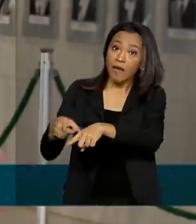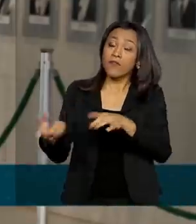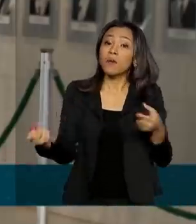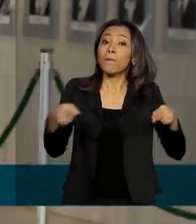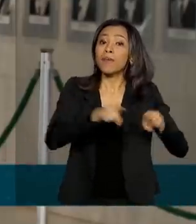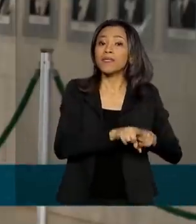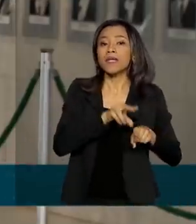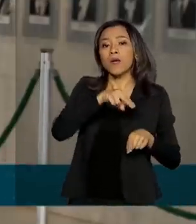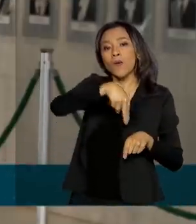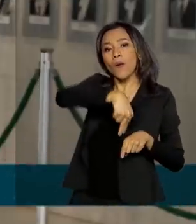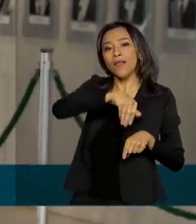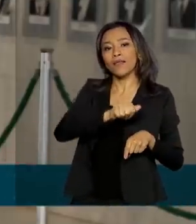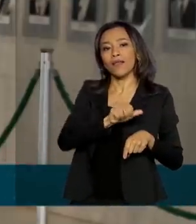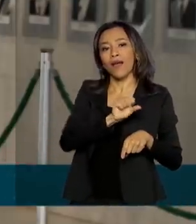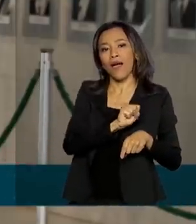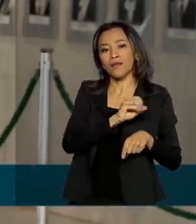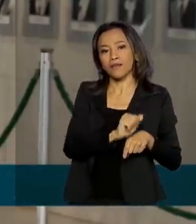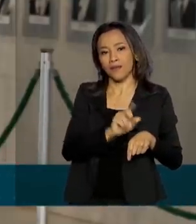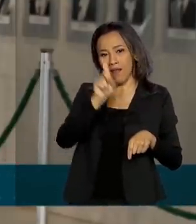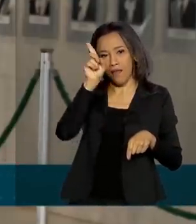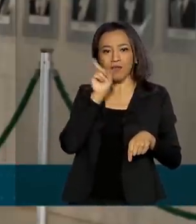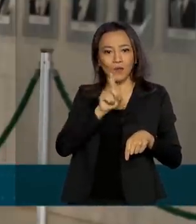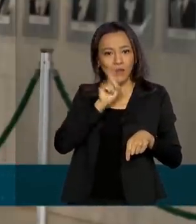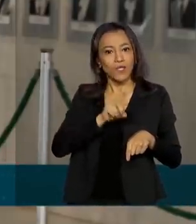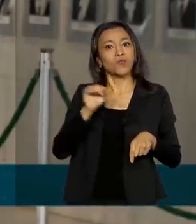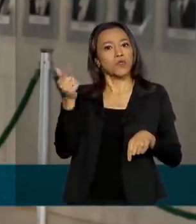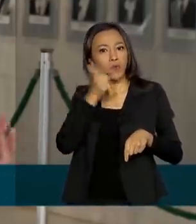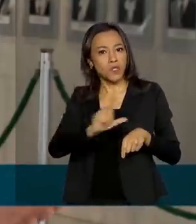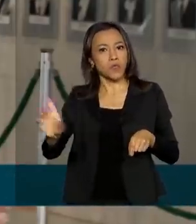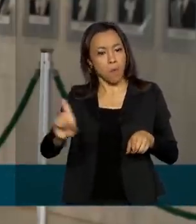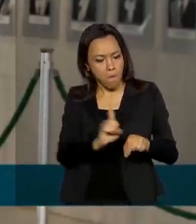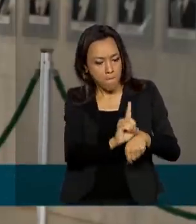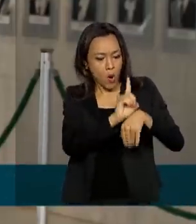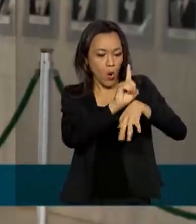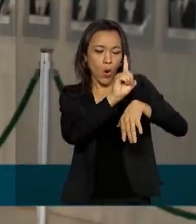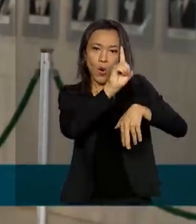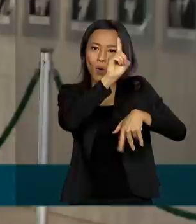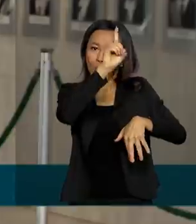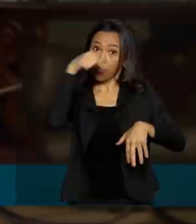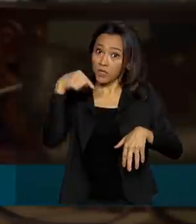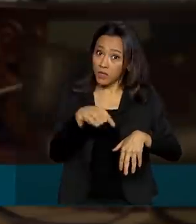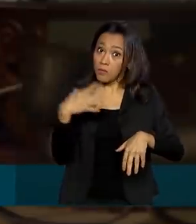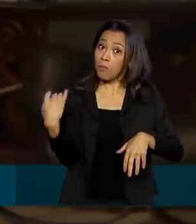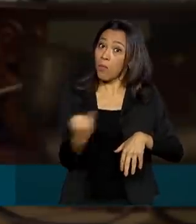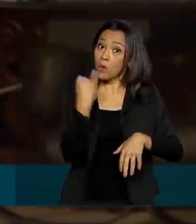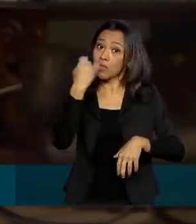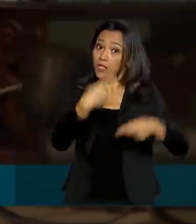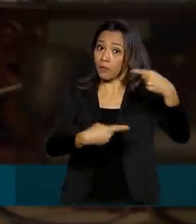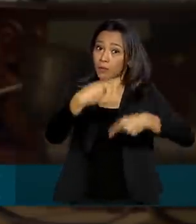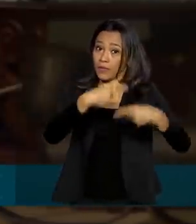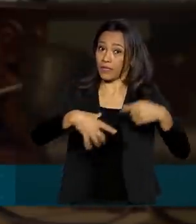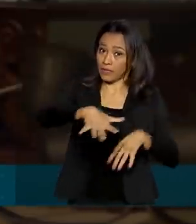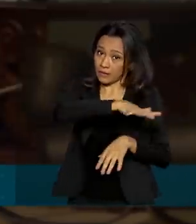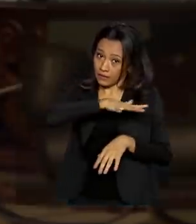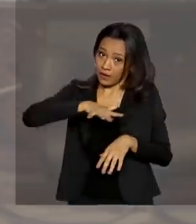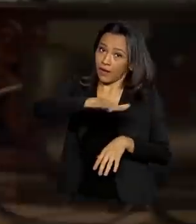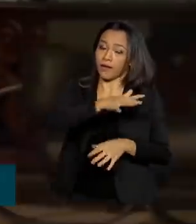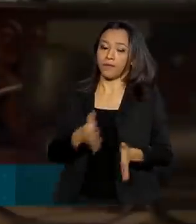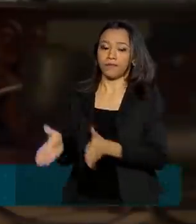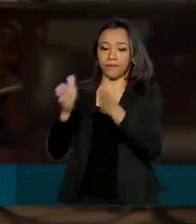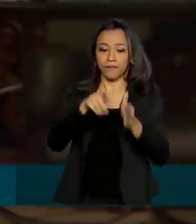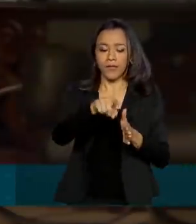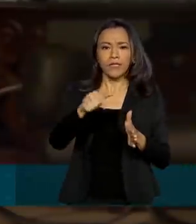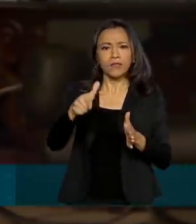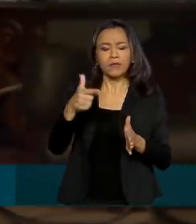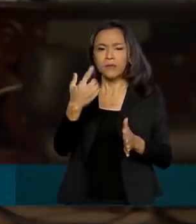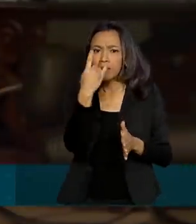NASA e lançou um foguete tripulado, um passo importante na política espacial. Isso atrai investimentos, investimentos grandes. Nós